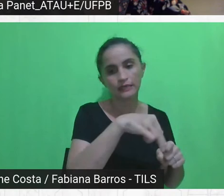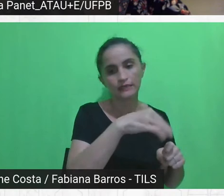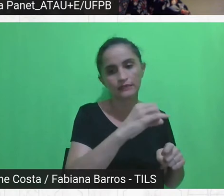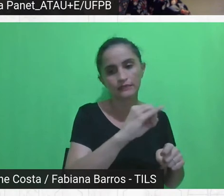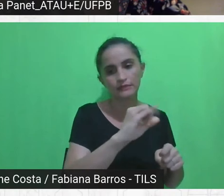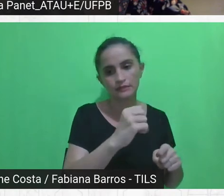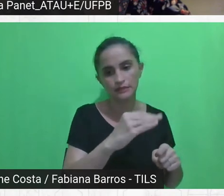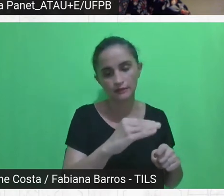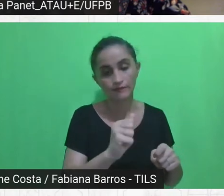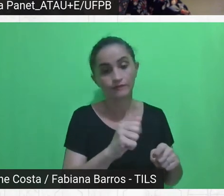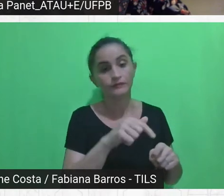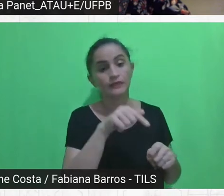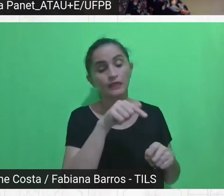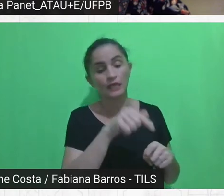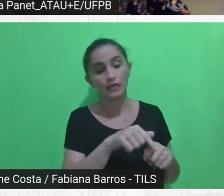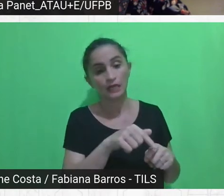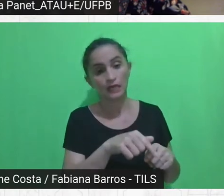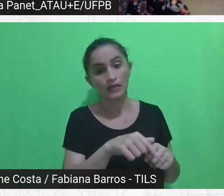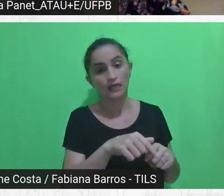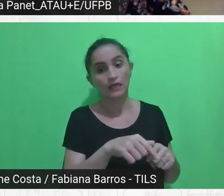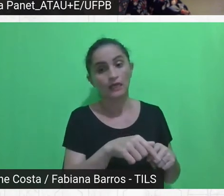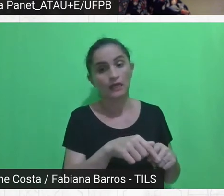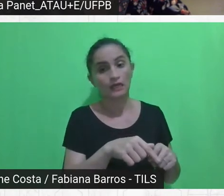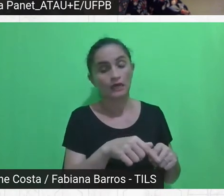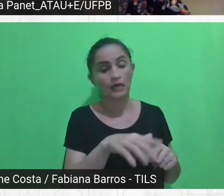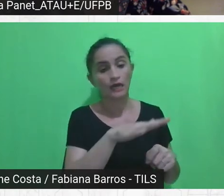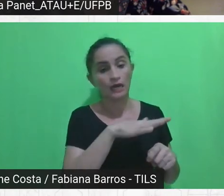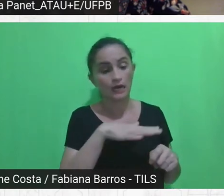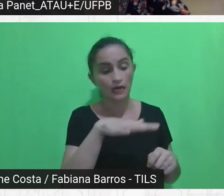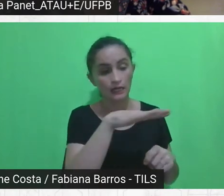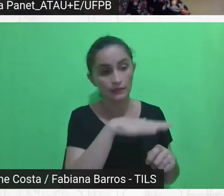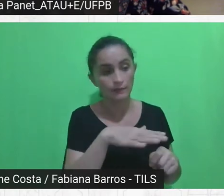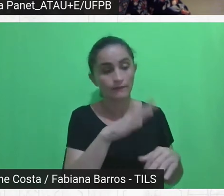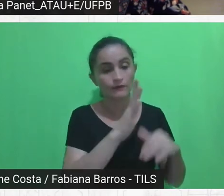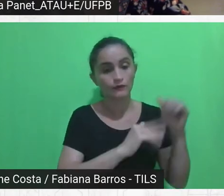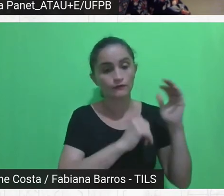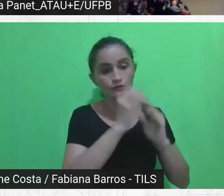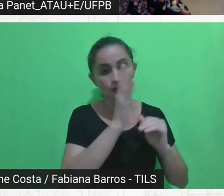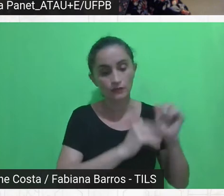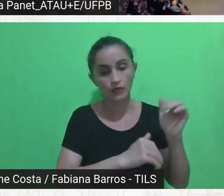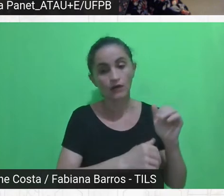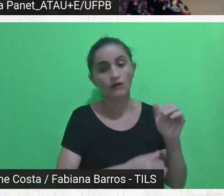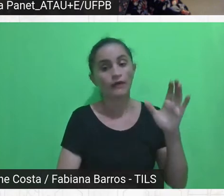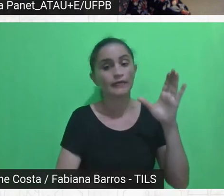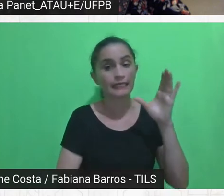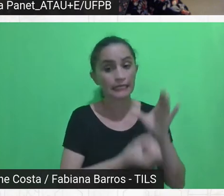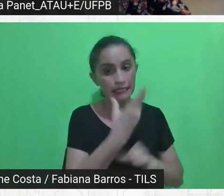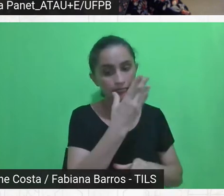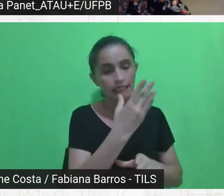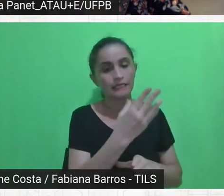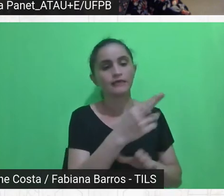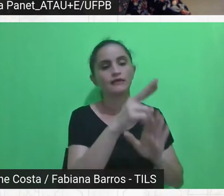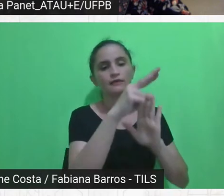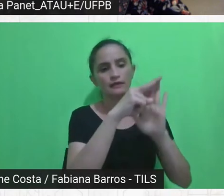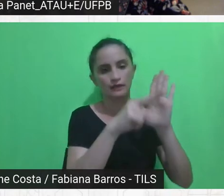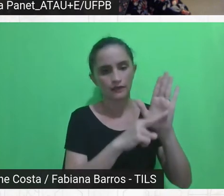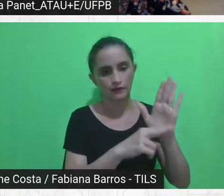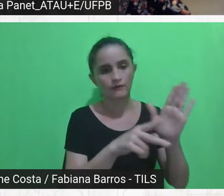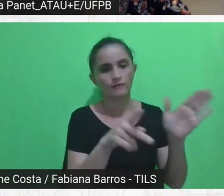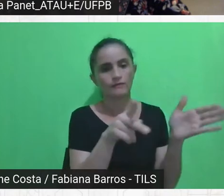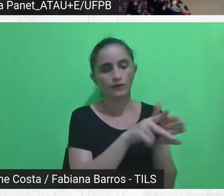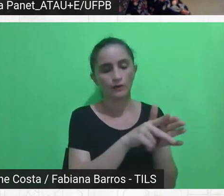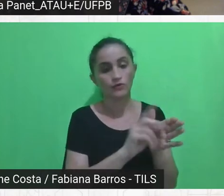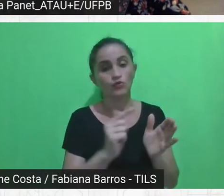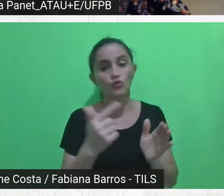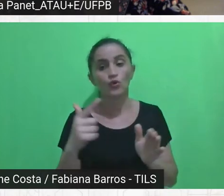instituição que faz a regulação profissional. Então, é um outro ponto para a gente debater se